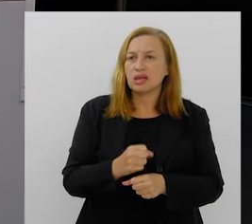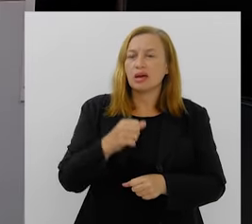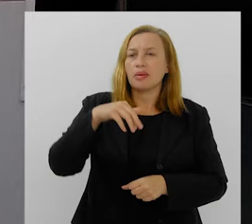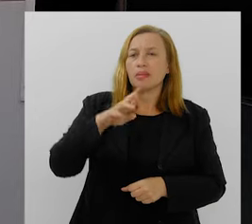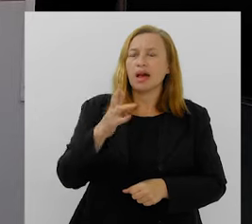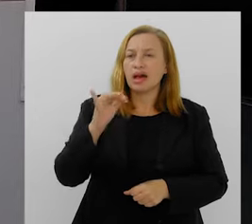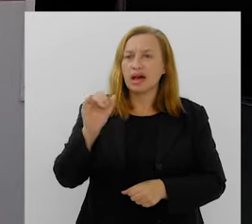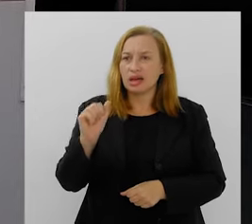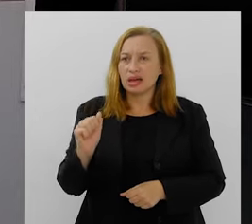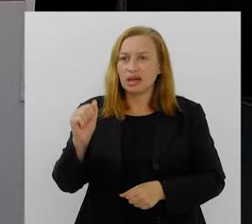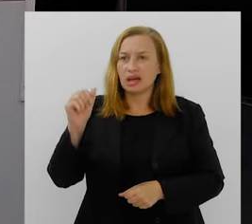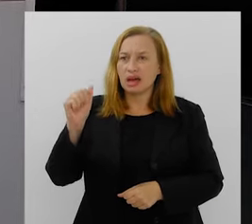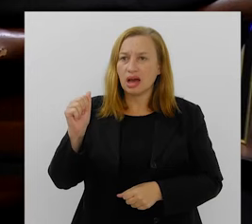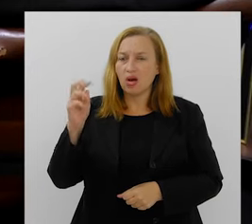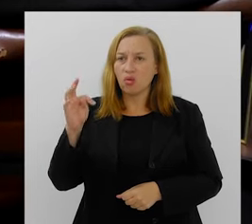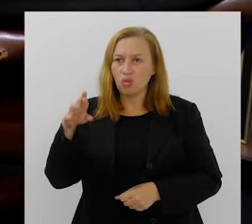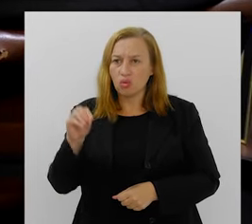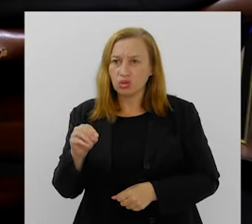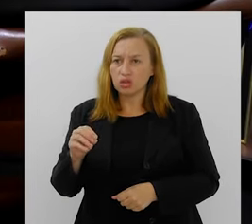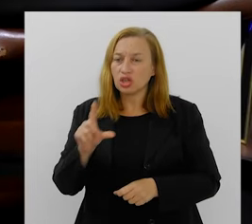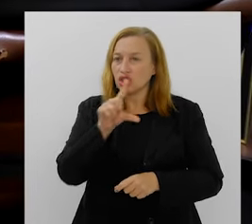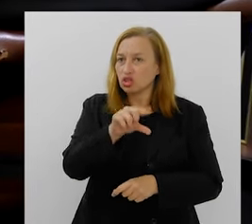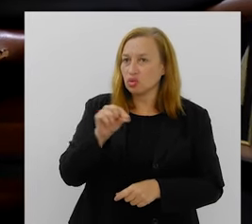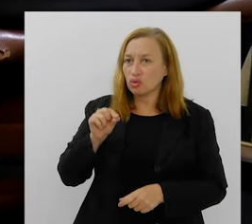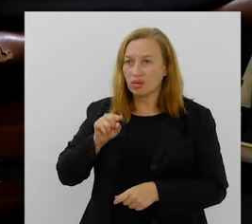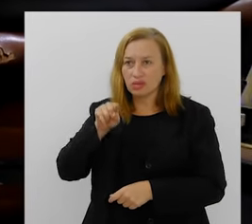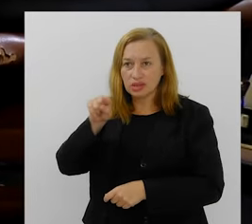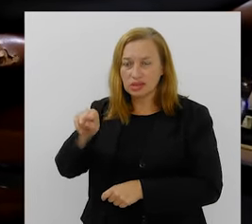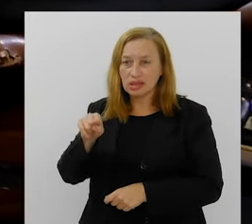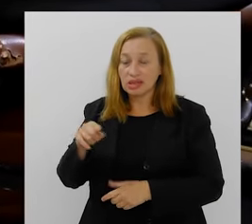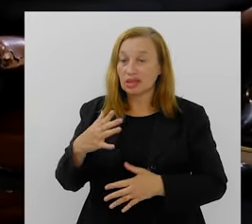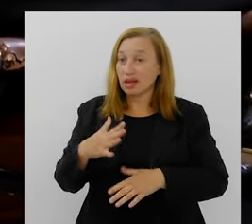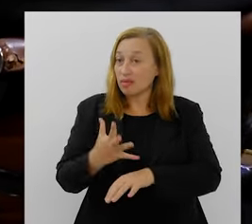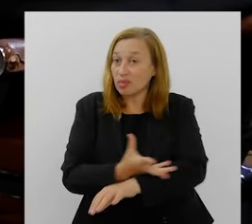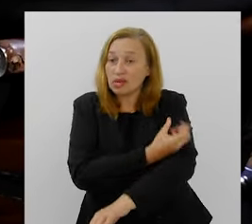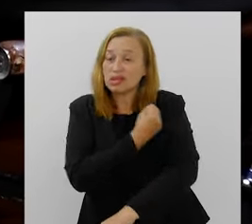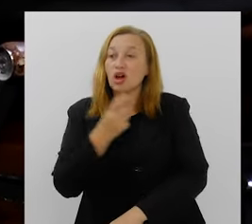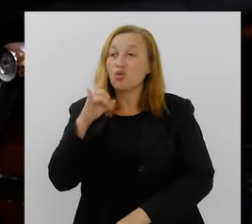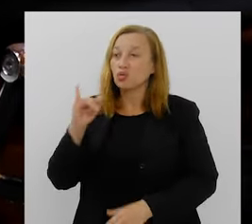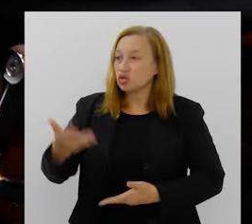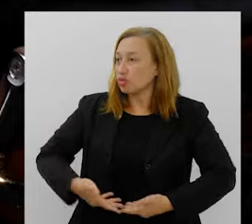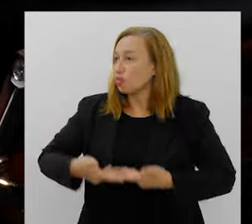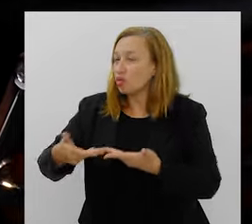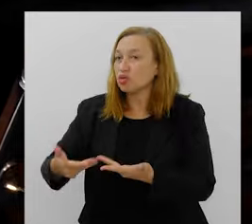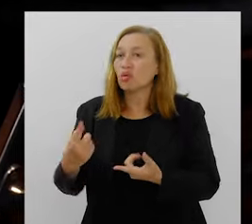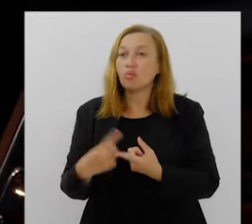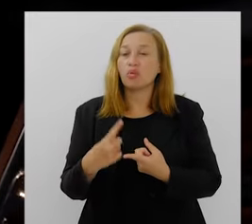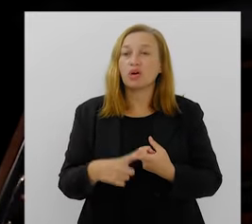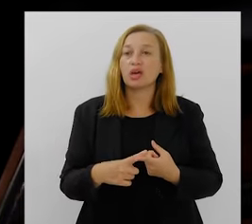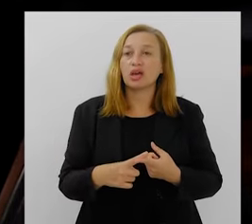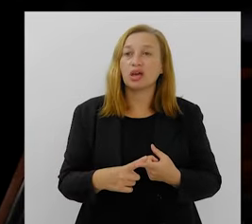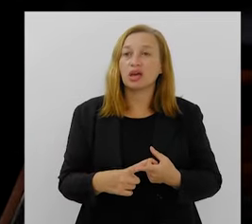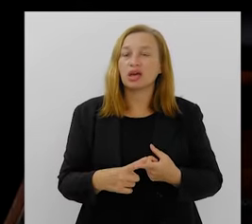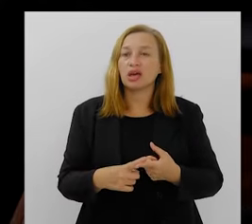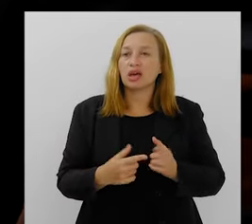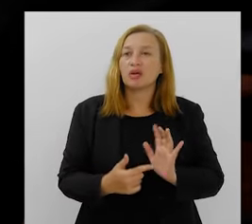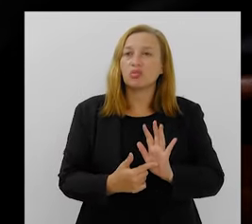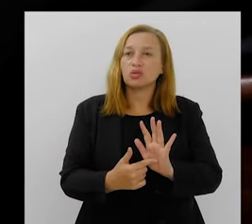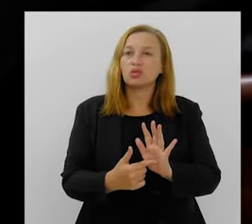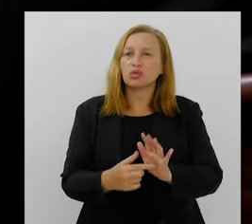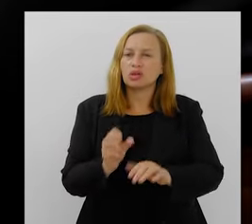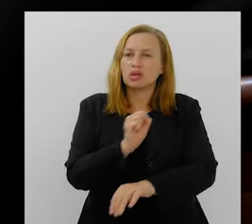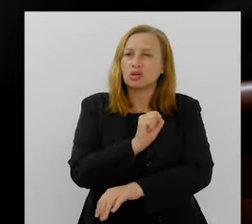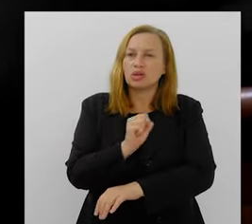Aprendiz escolheu você, e ela está super emocionada. Na verdade, um dia ela me convidou, porque ela fez uma exposição no